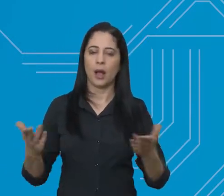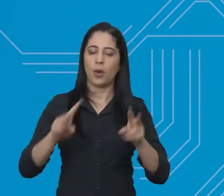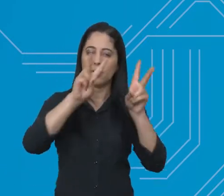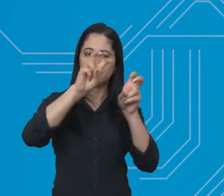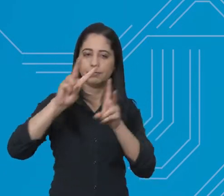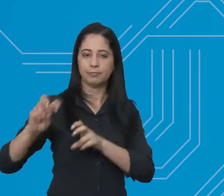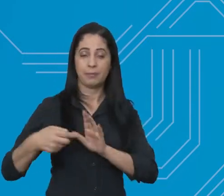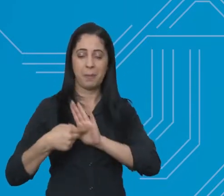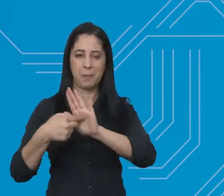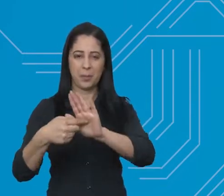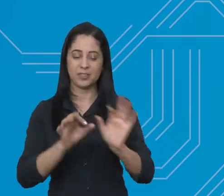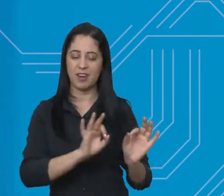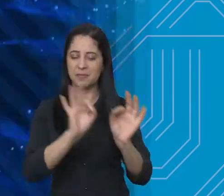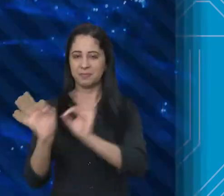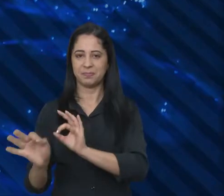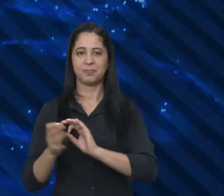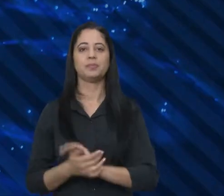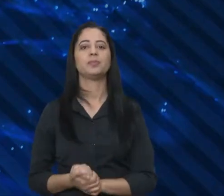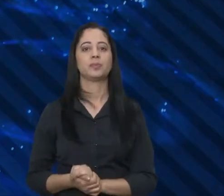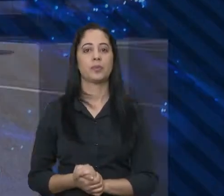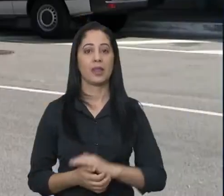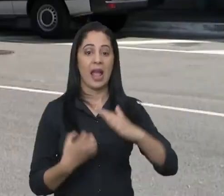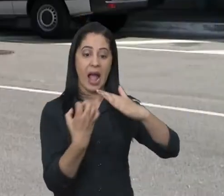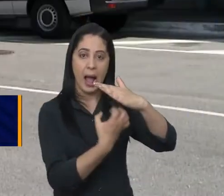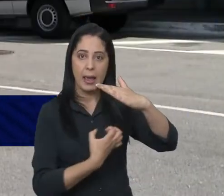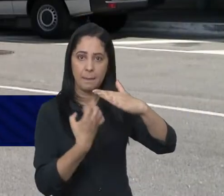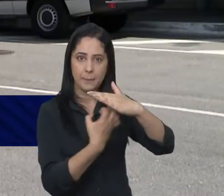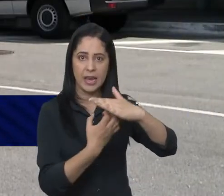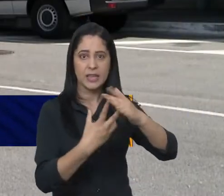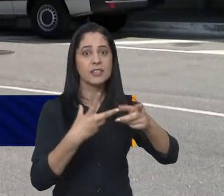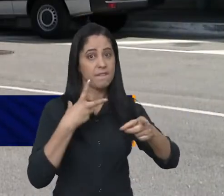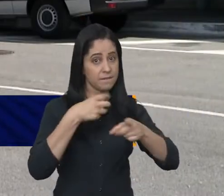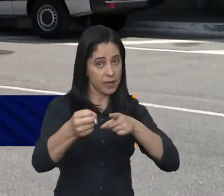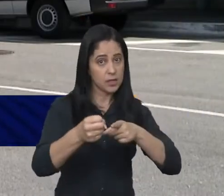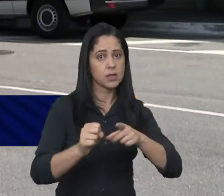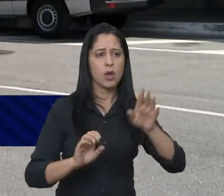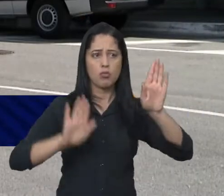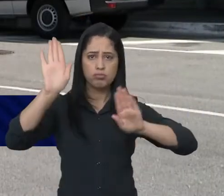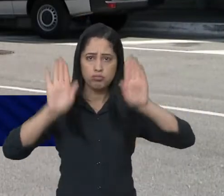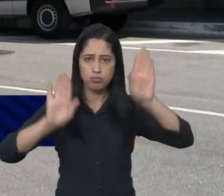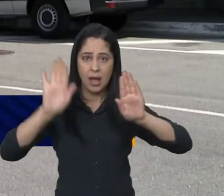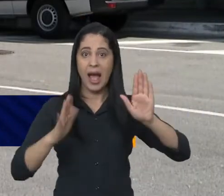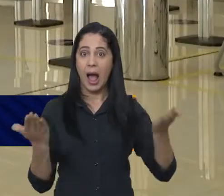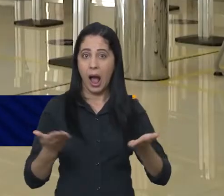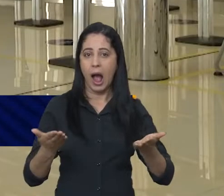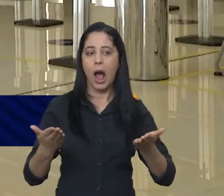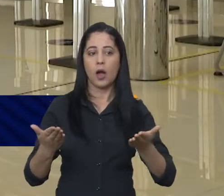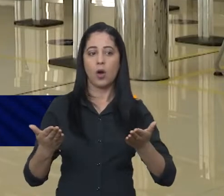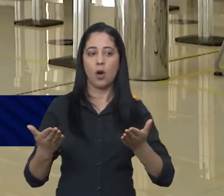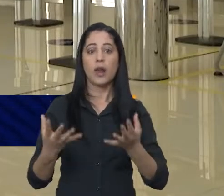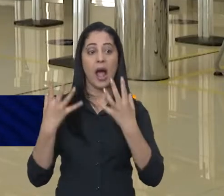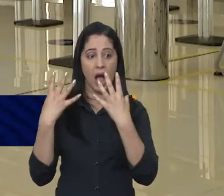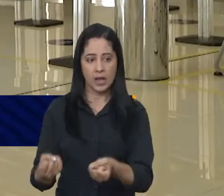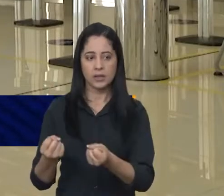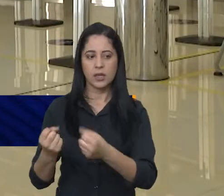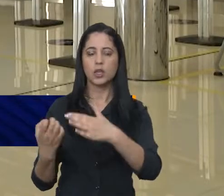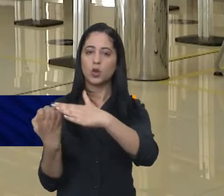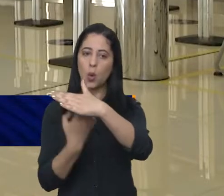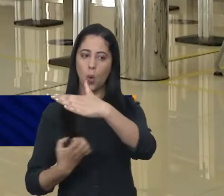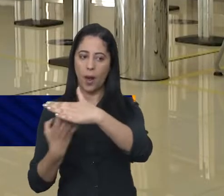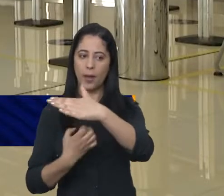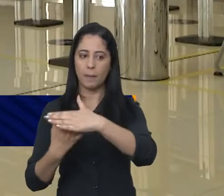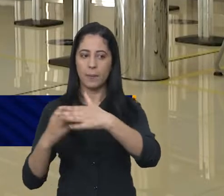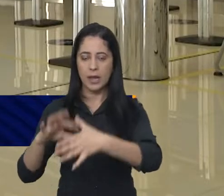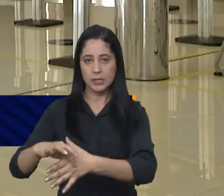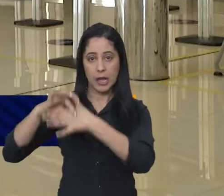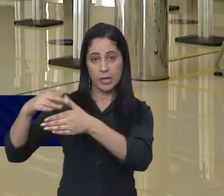Vamos aos destaques desta edição. A empresa vencedora da licitação deve assumir o aeroporto de São José em breve. Vamos